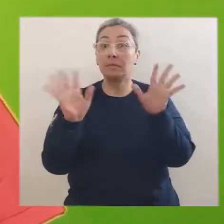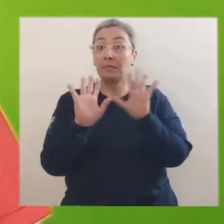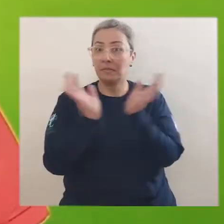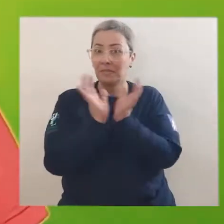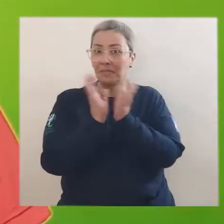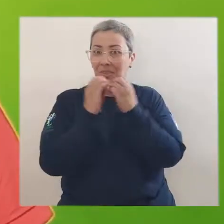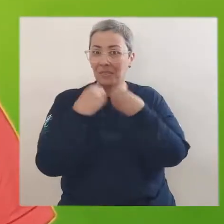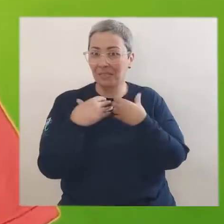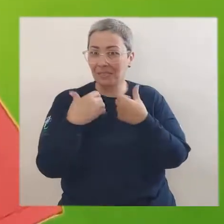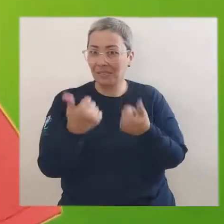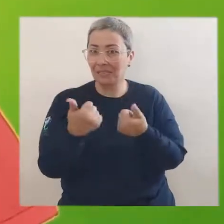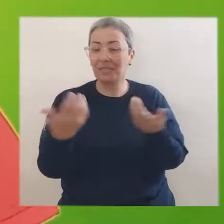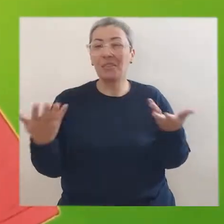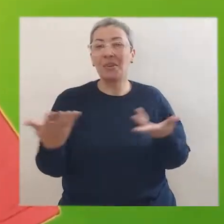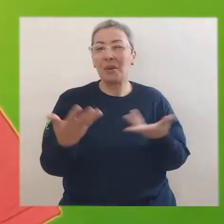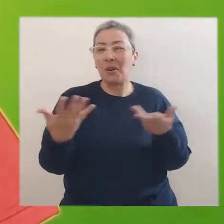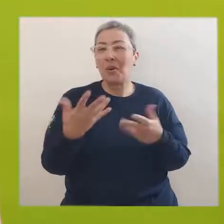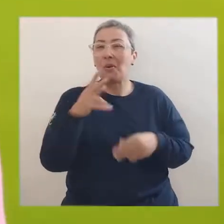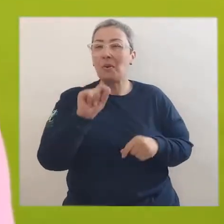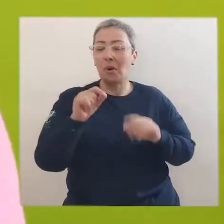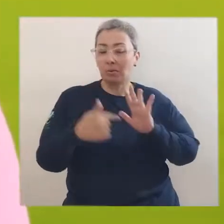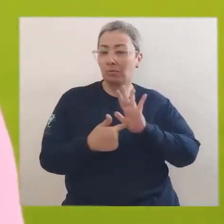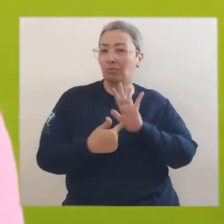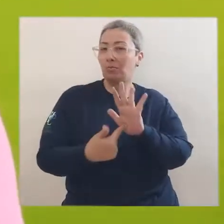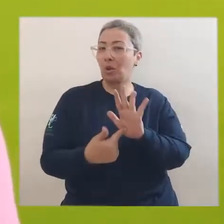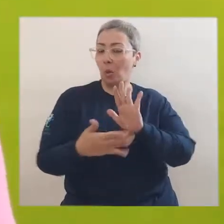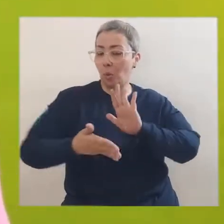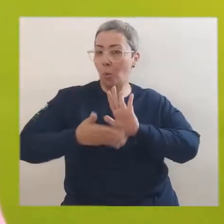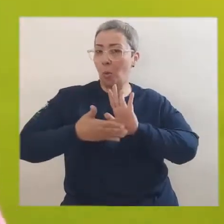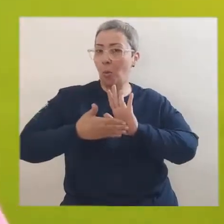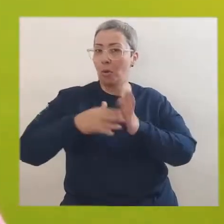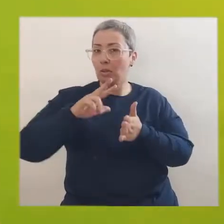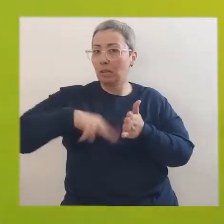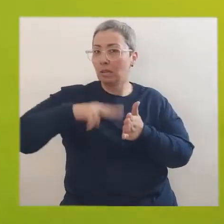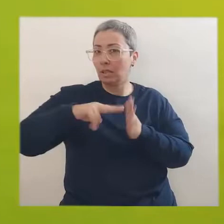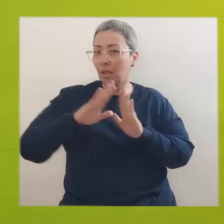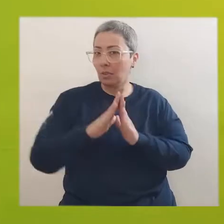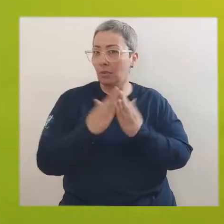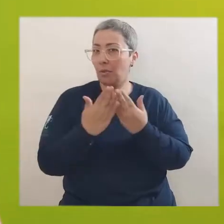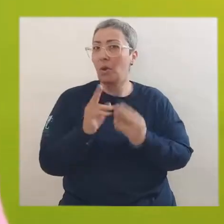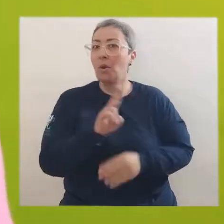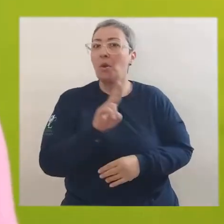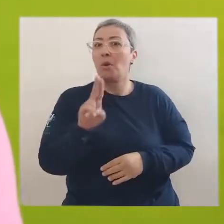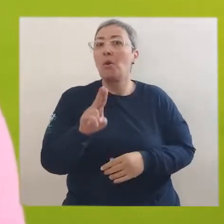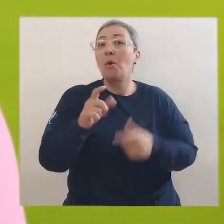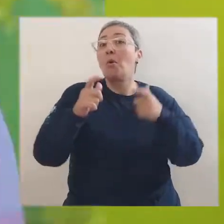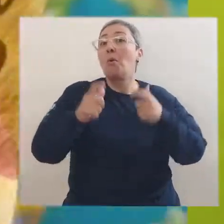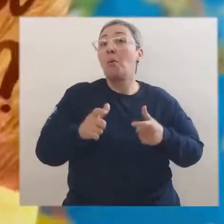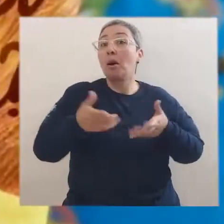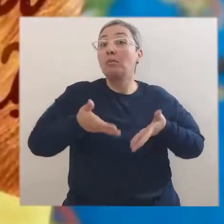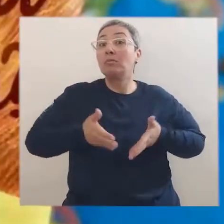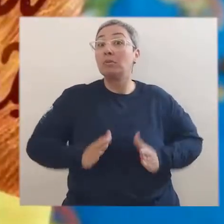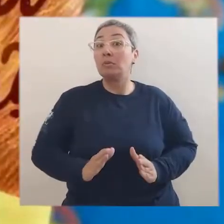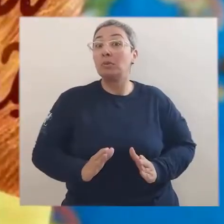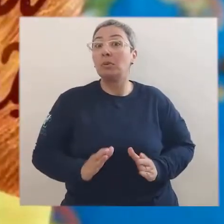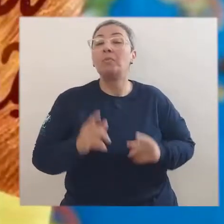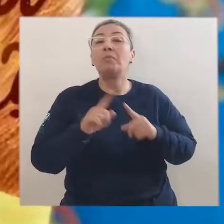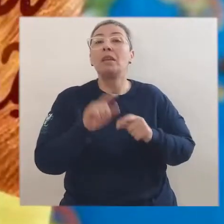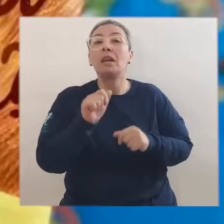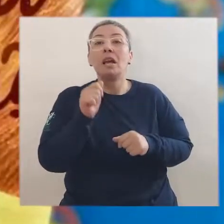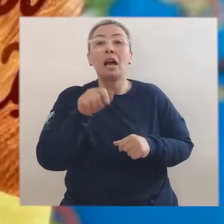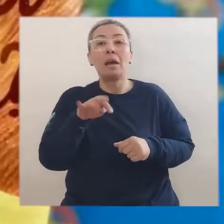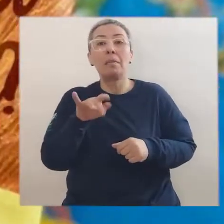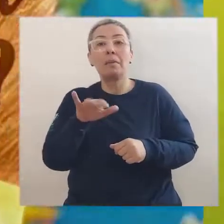Oi, gente! Tudo bem? Hoje nós trouxemos a proposta da leitura de um livro chamado Where Are You